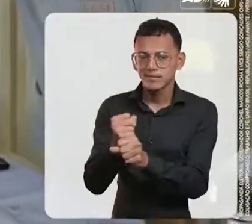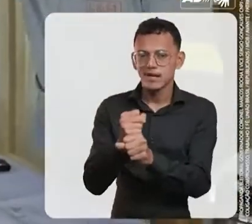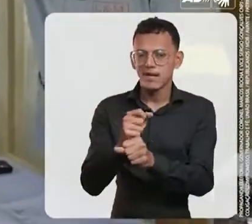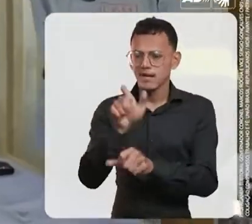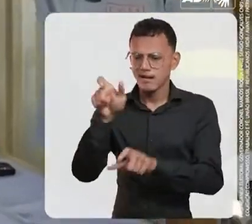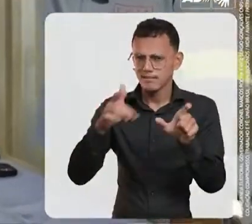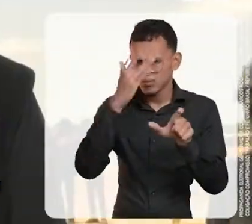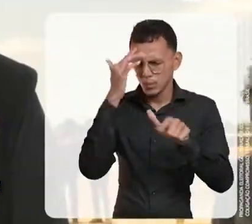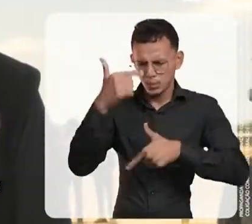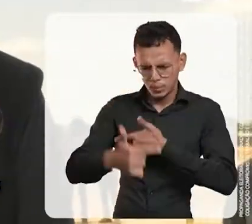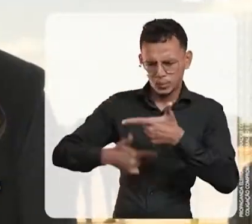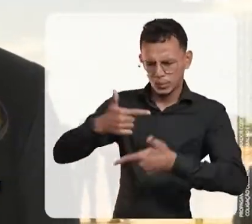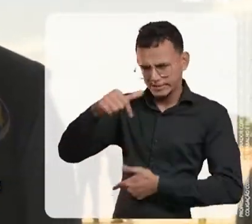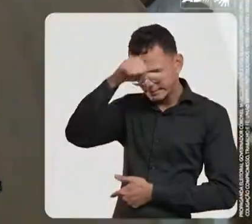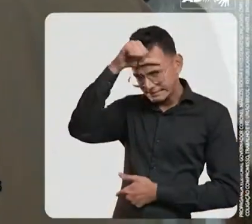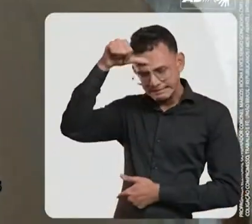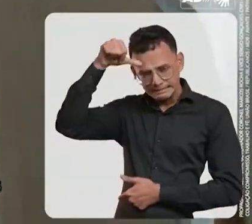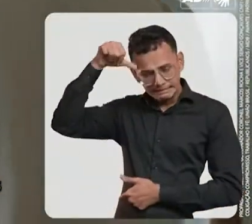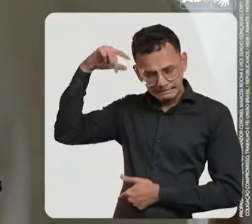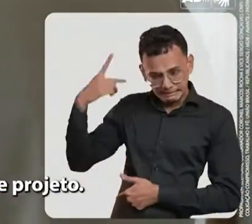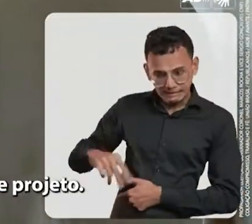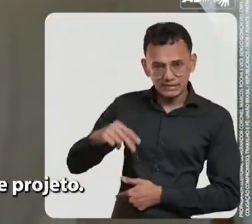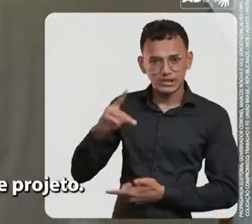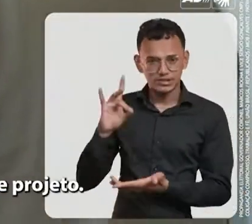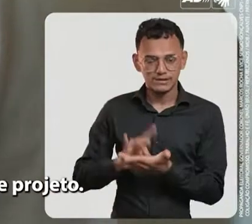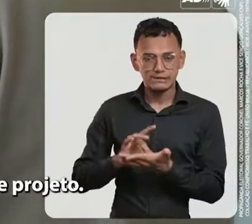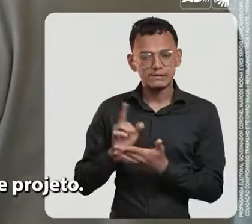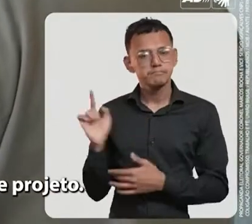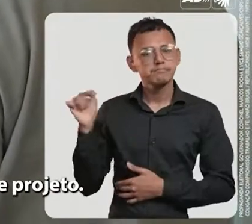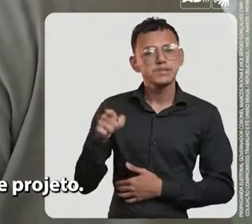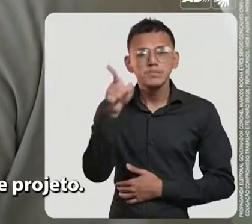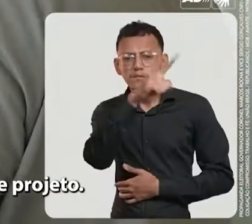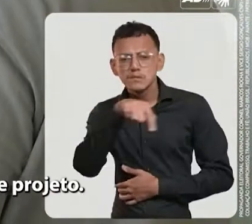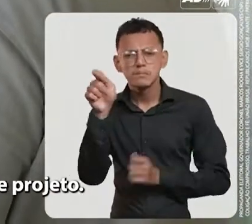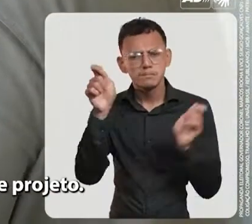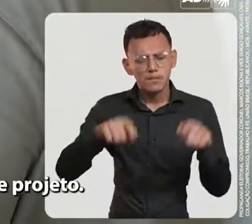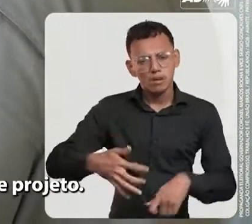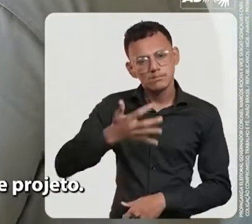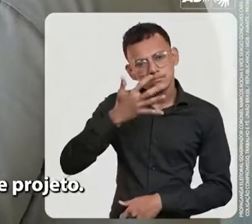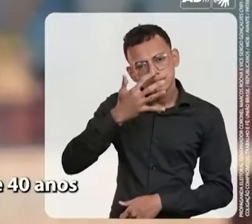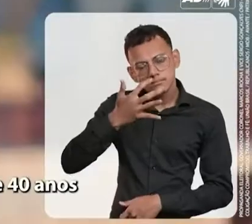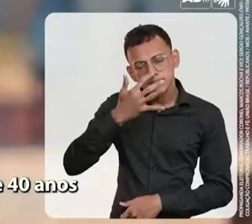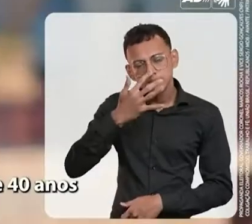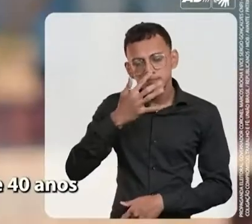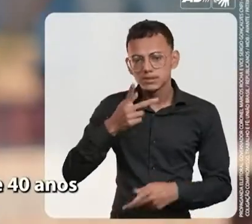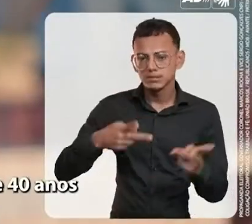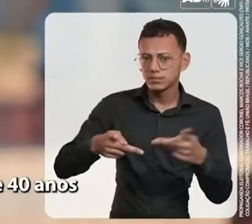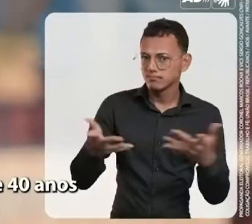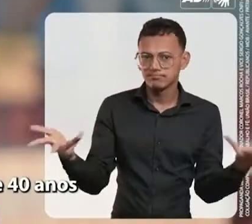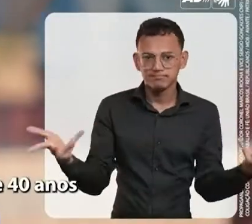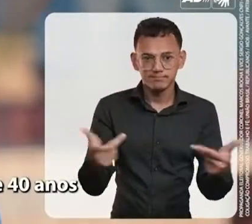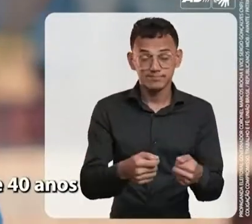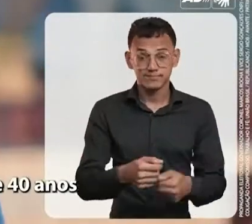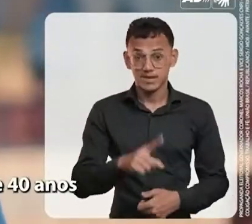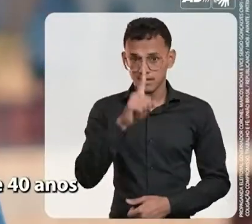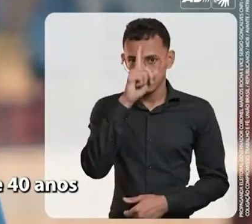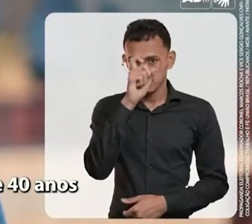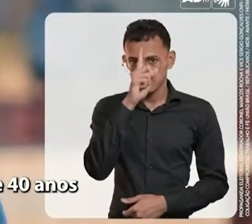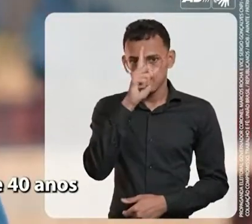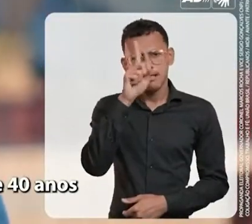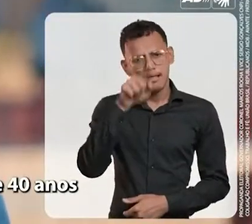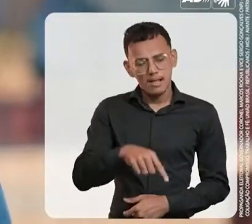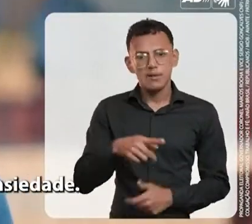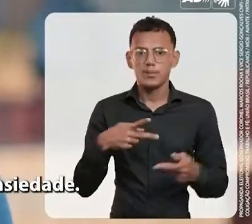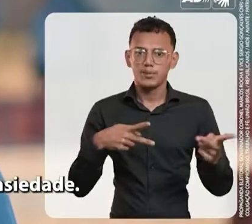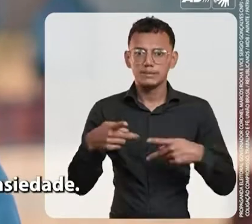questão de vir aqui para que todos os rondonienses possam vislumbrar a grandiosidade desse projeto. Esse hospital é uma demanda de mais